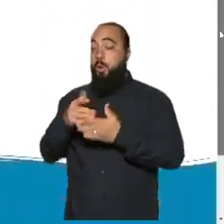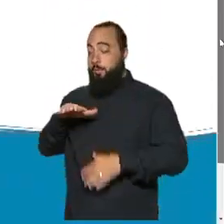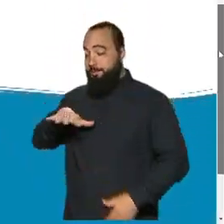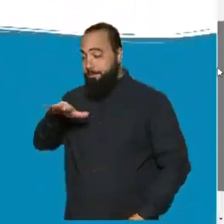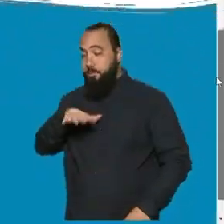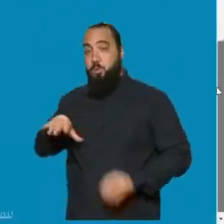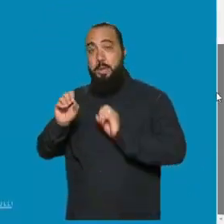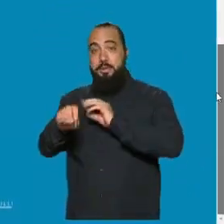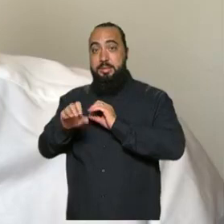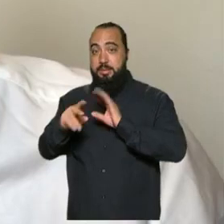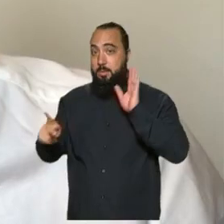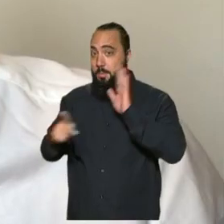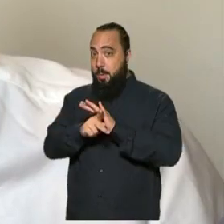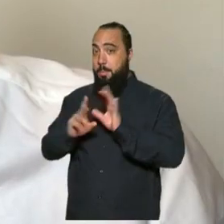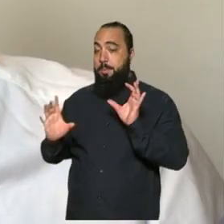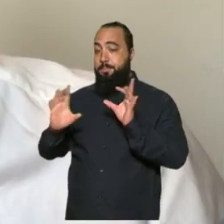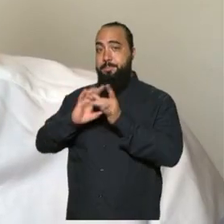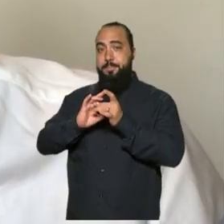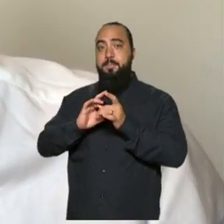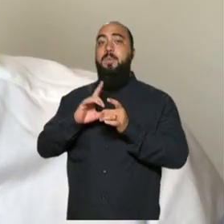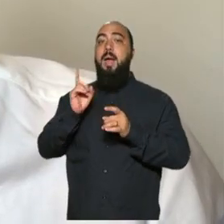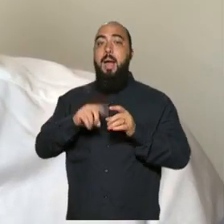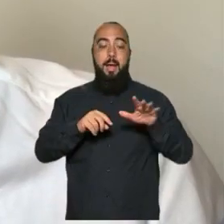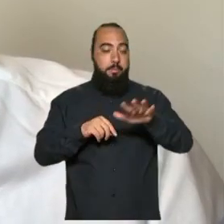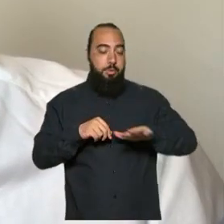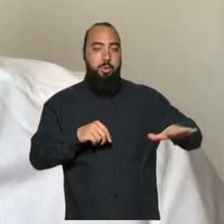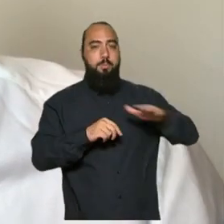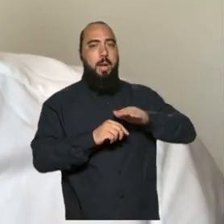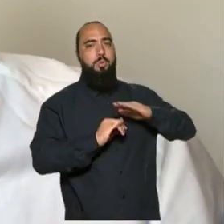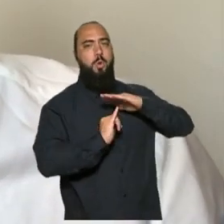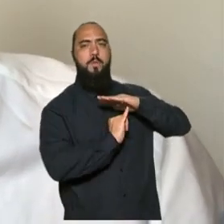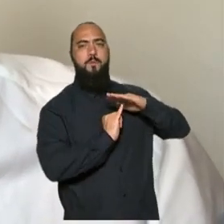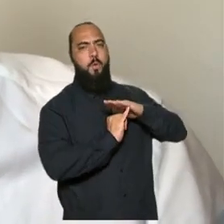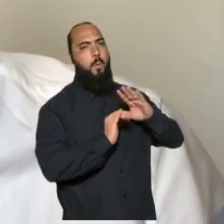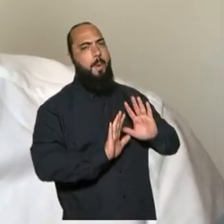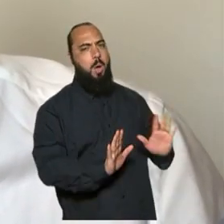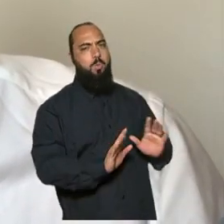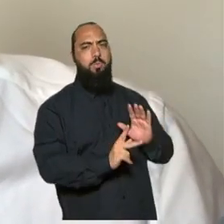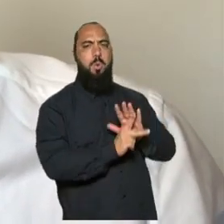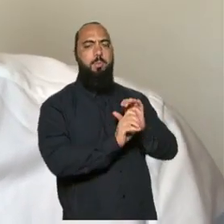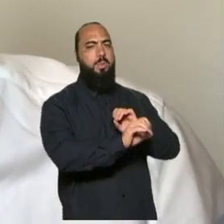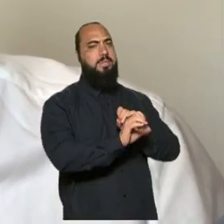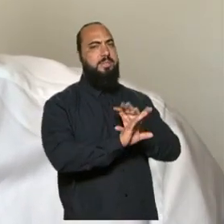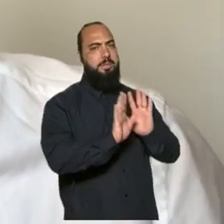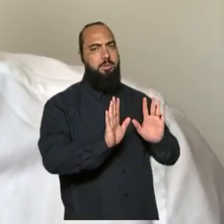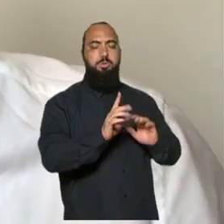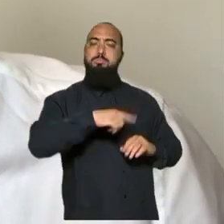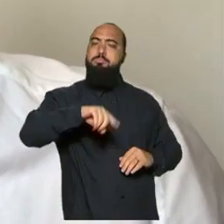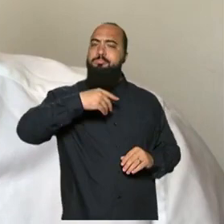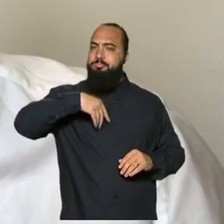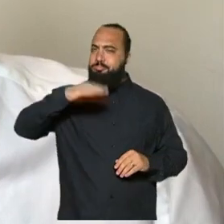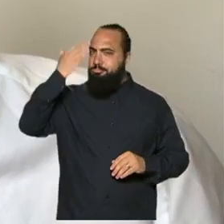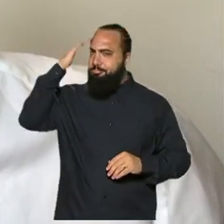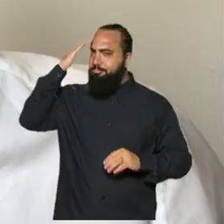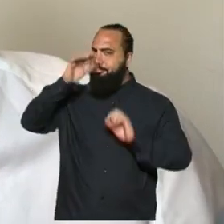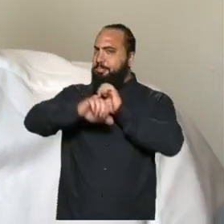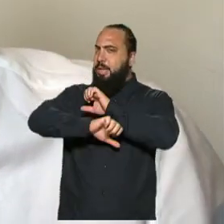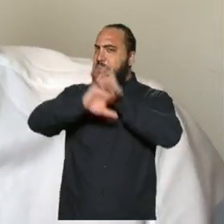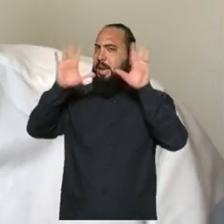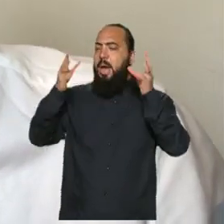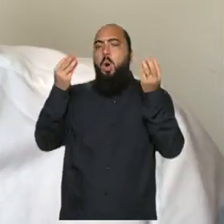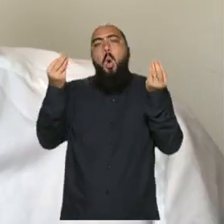ensino, em colaboração com os espaços não formais de ensino, para que nós possamos compreender como